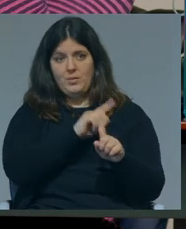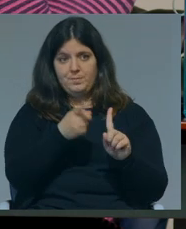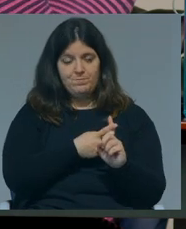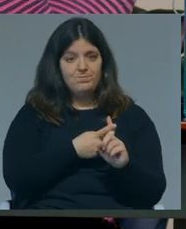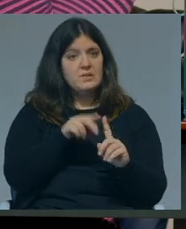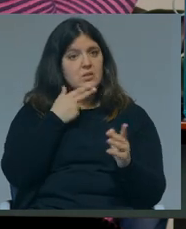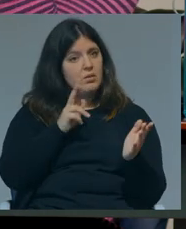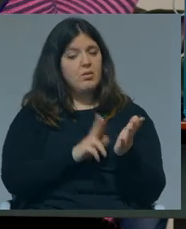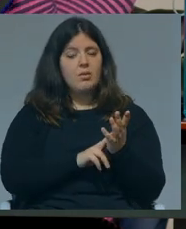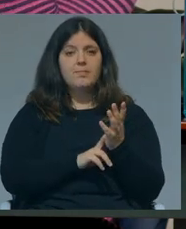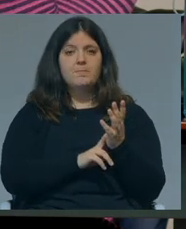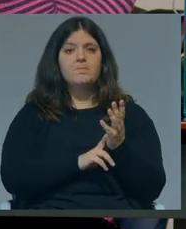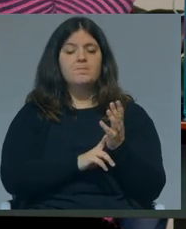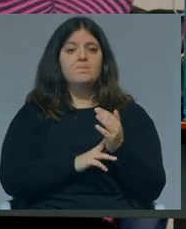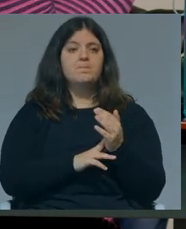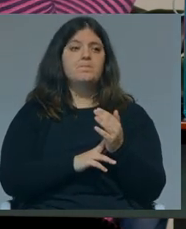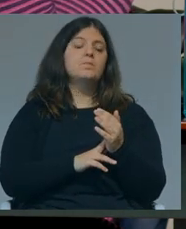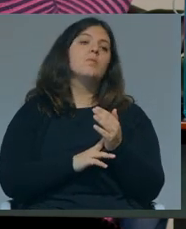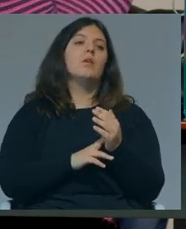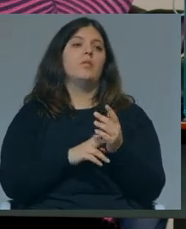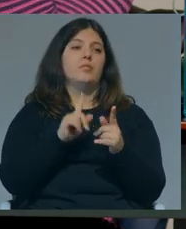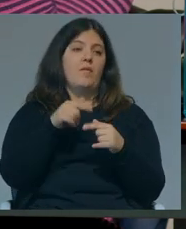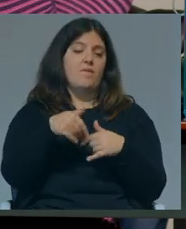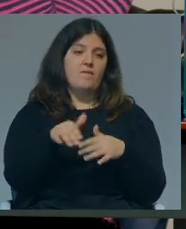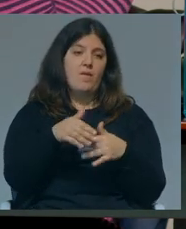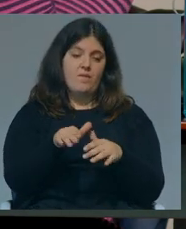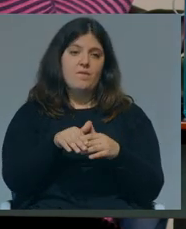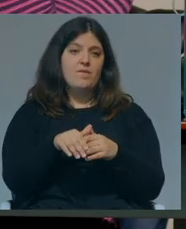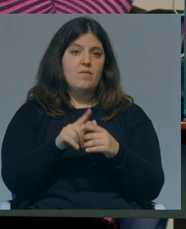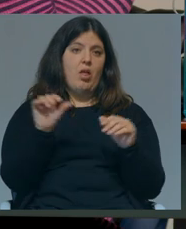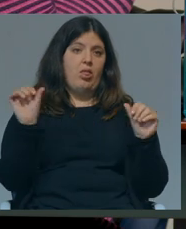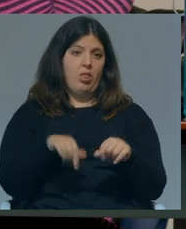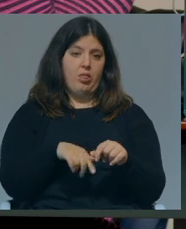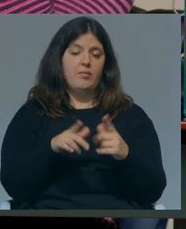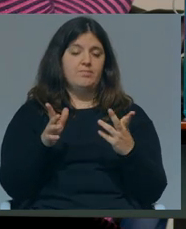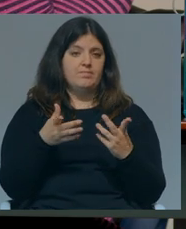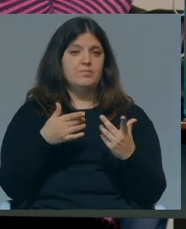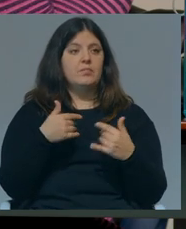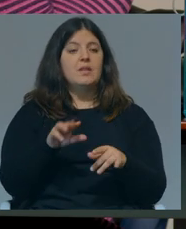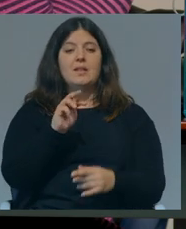Isto é uma realidade que vai colapsar em breve. Nós vamos ter, e já temos,